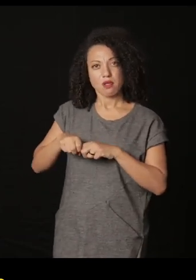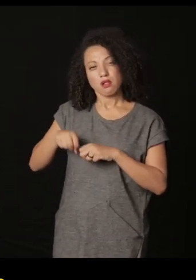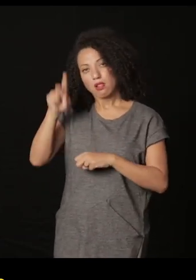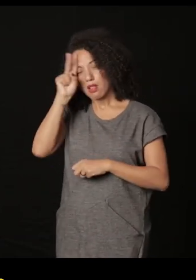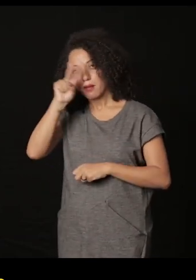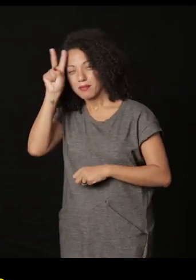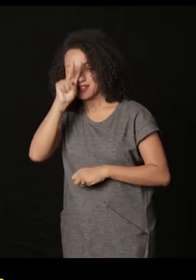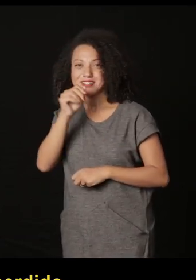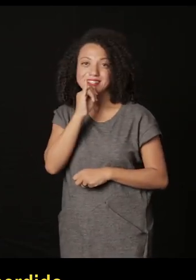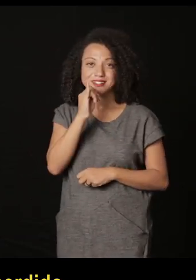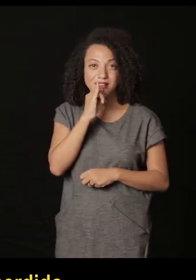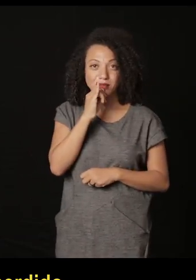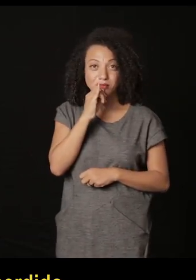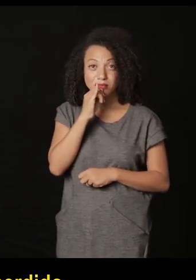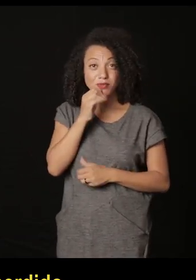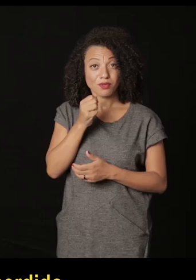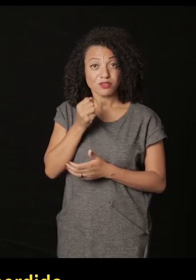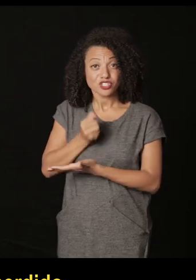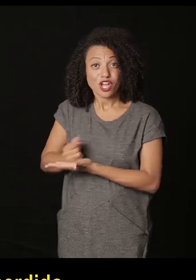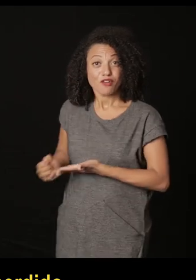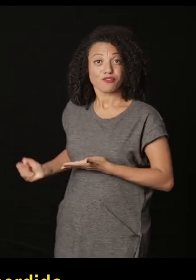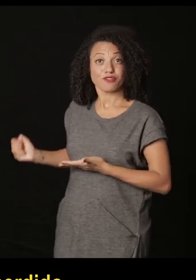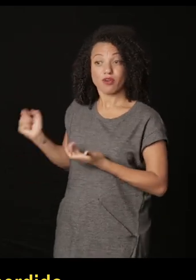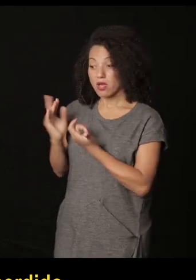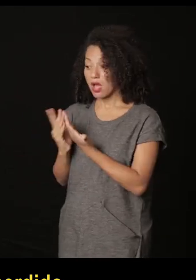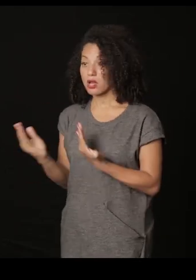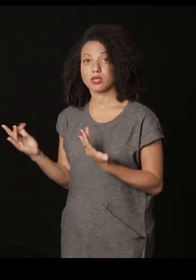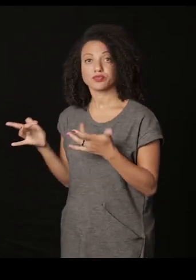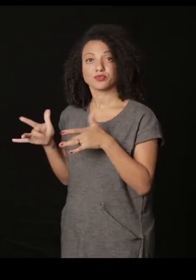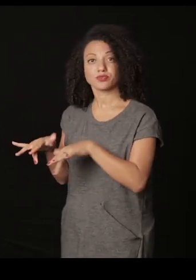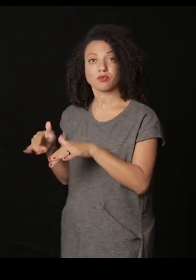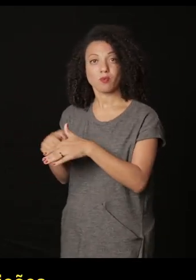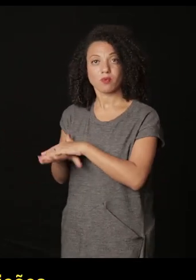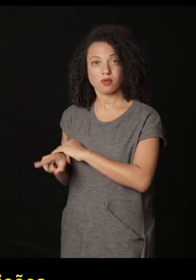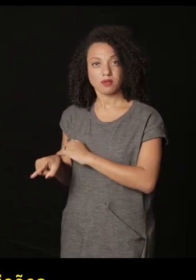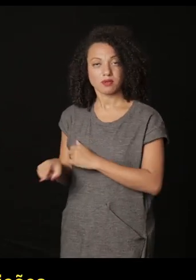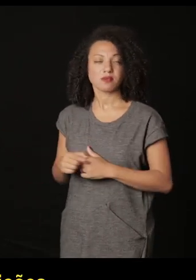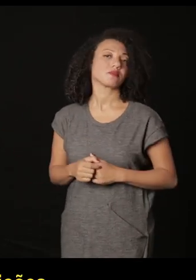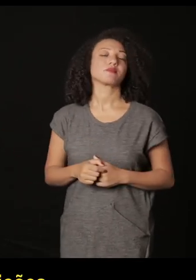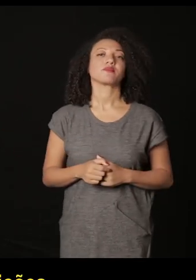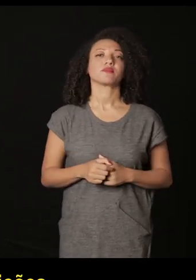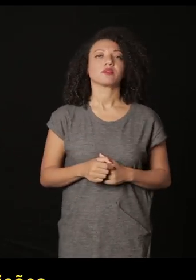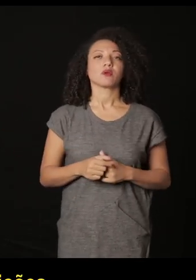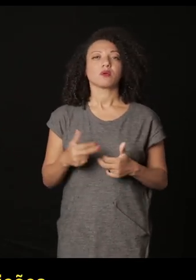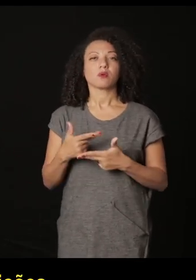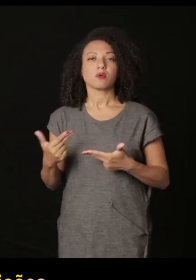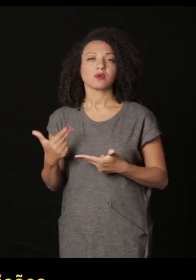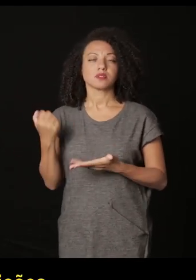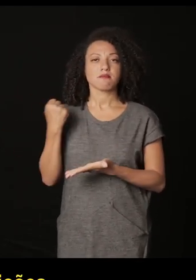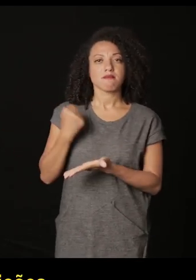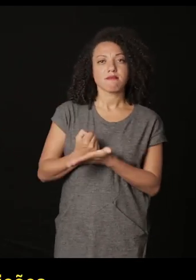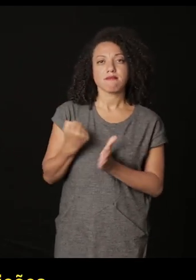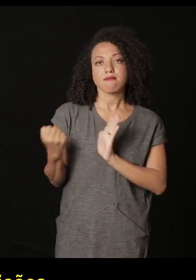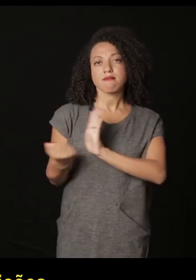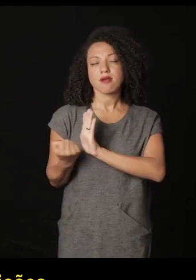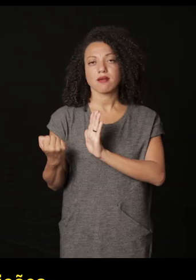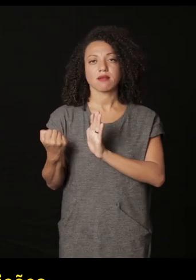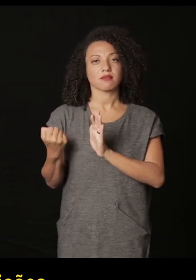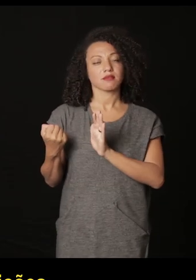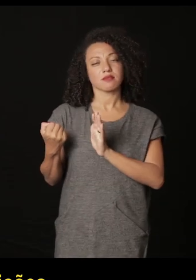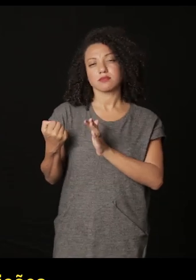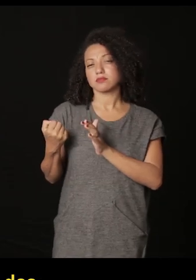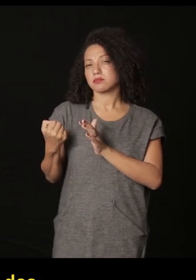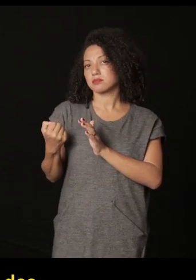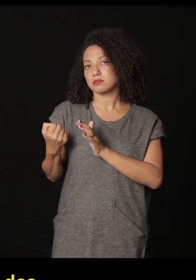ou a escavação resumindo a busca do tempo perdido todo o arquivo pressupõe inscrições marcas